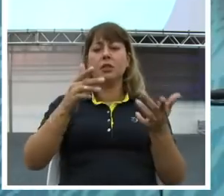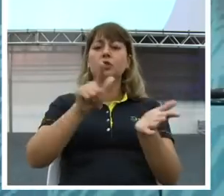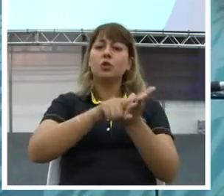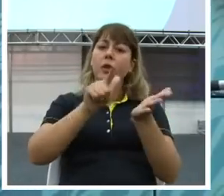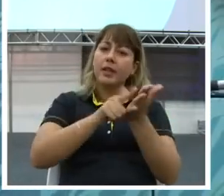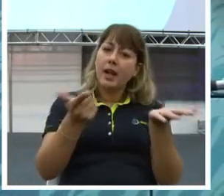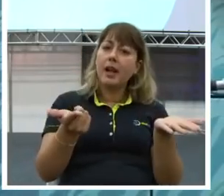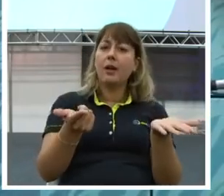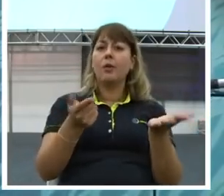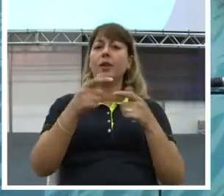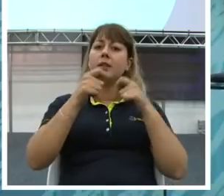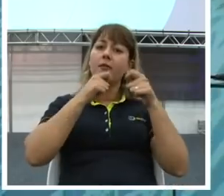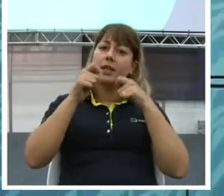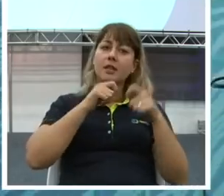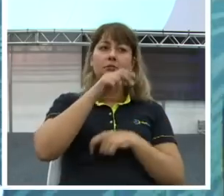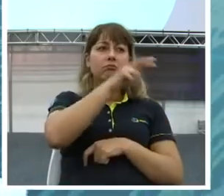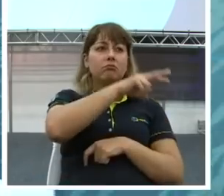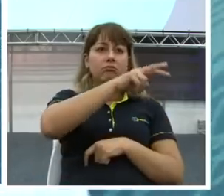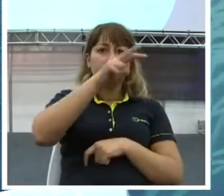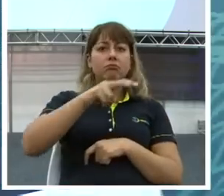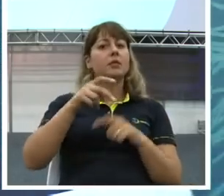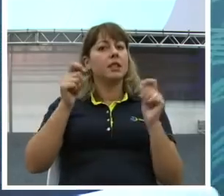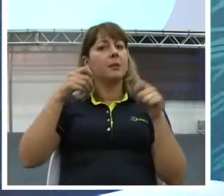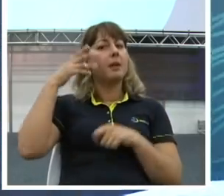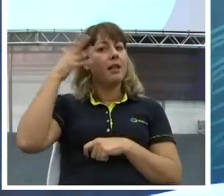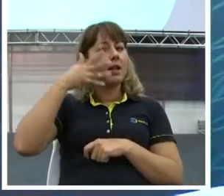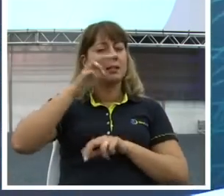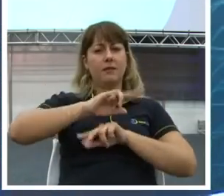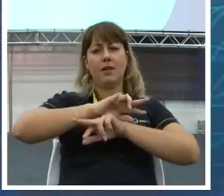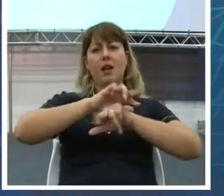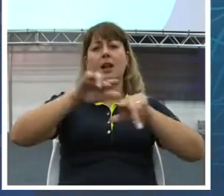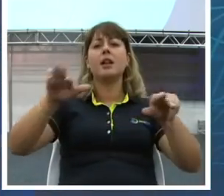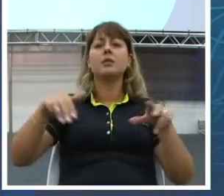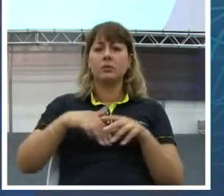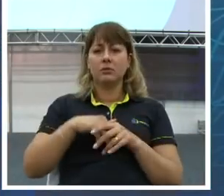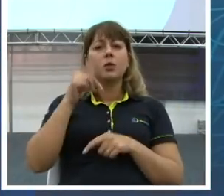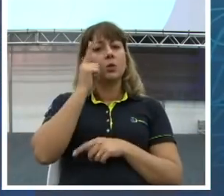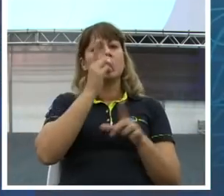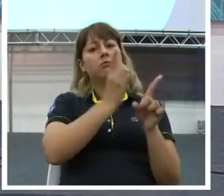o que vocês estão fazendo aqui. Estão se preparando para algo melhor.